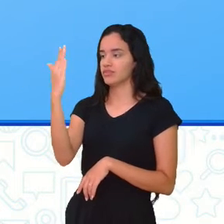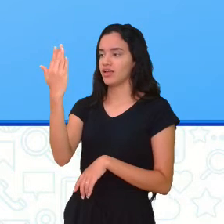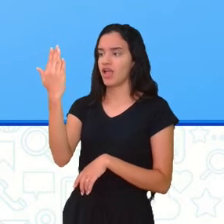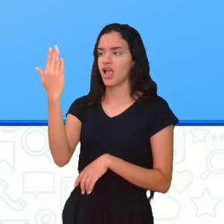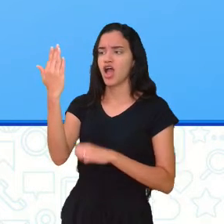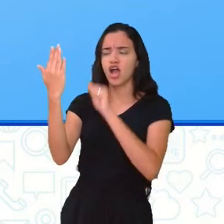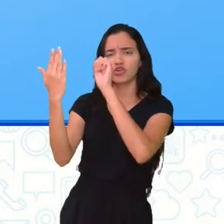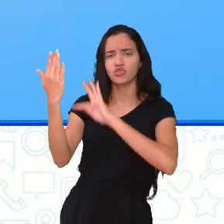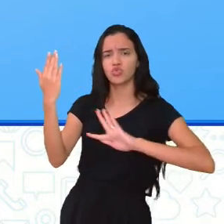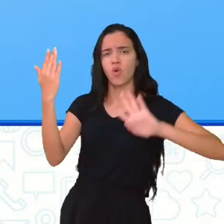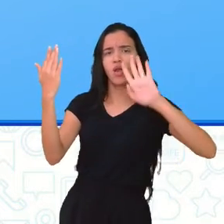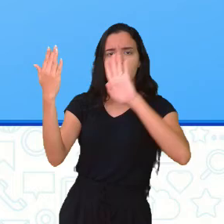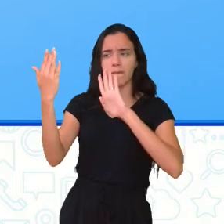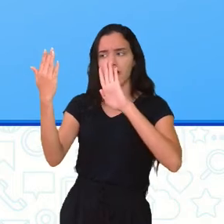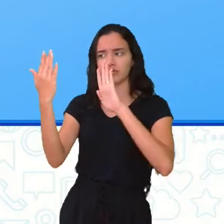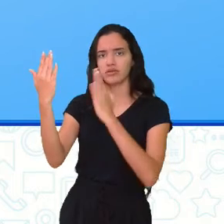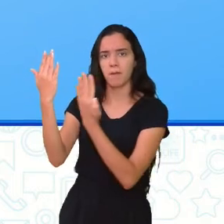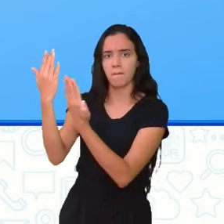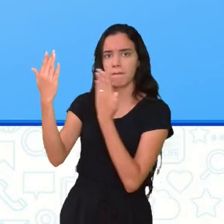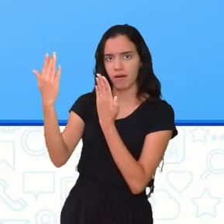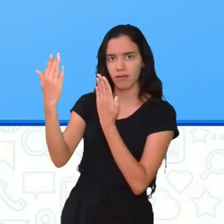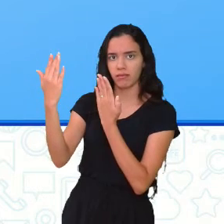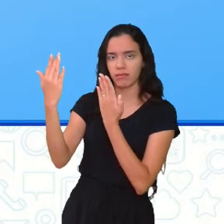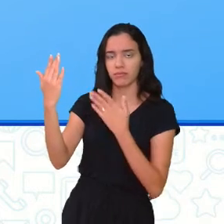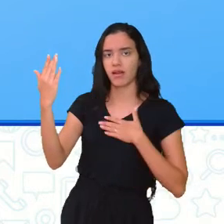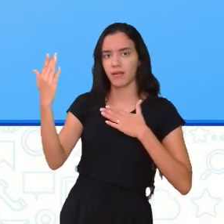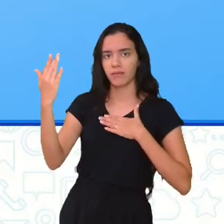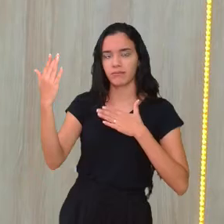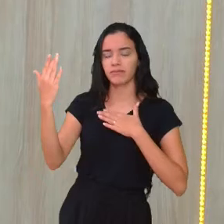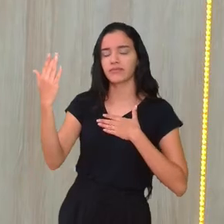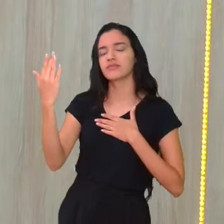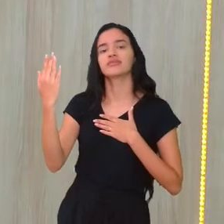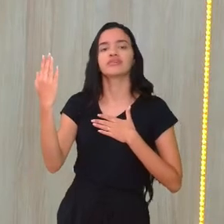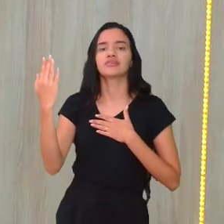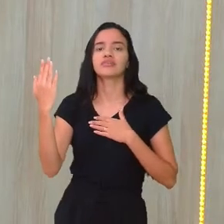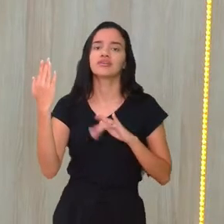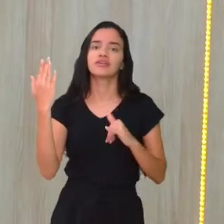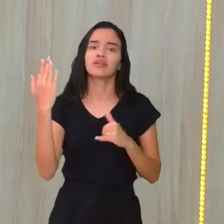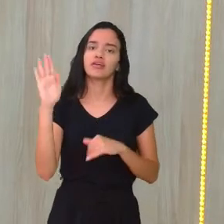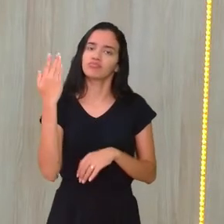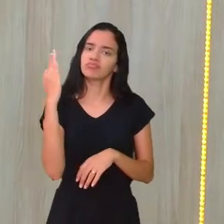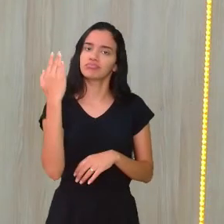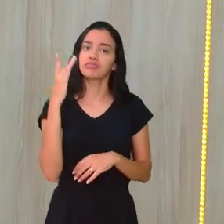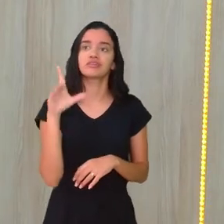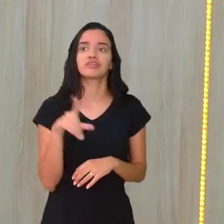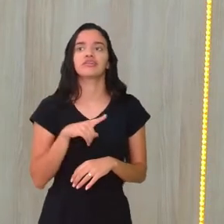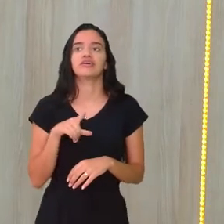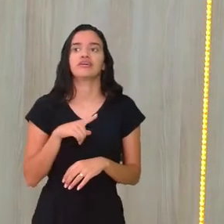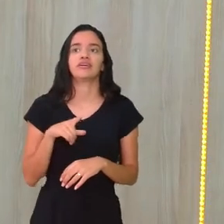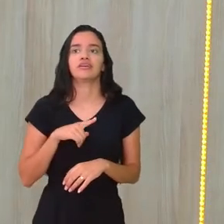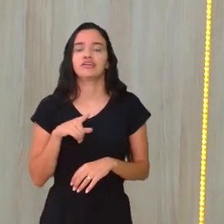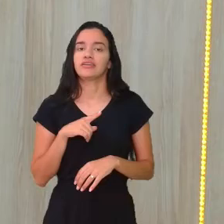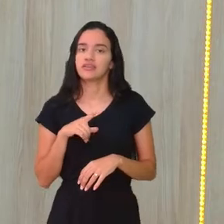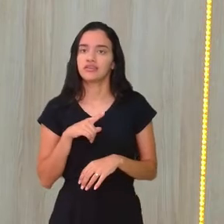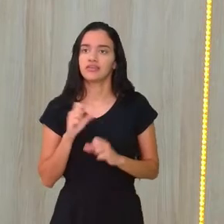sua imagem está virada para você. É exatamente essa reflexão que tem aqui. Tá? Eu poderia ter